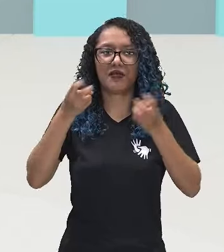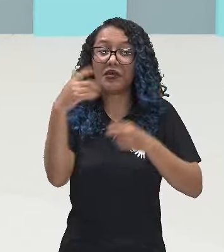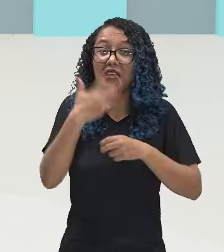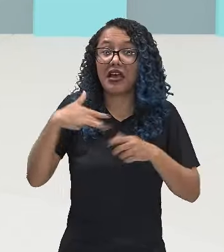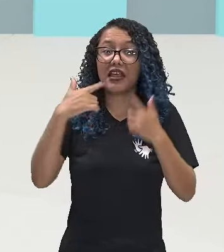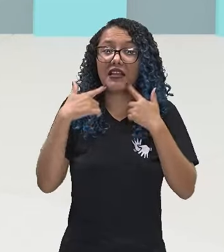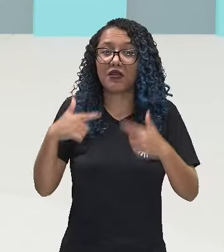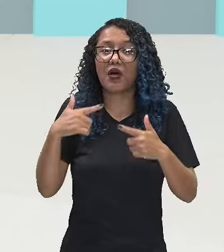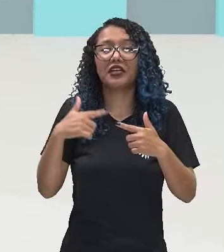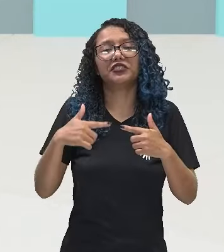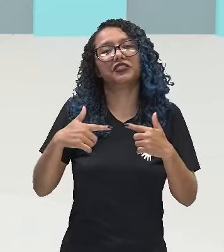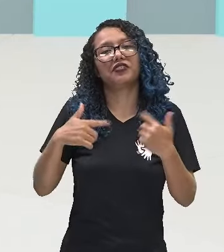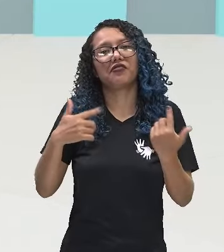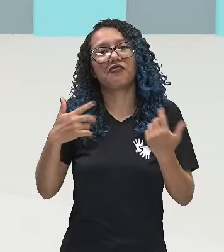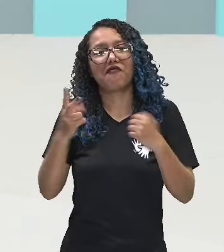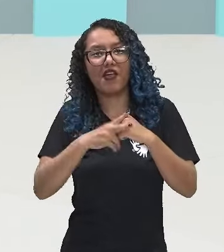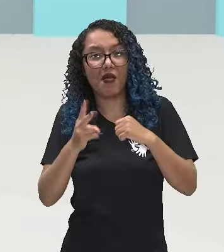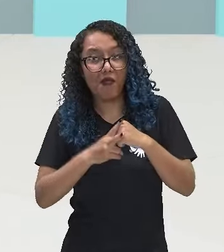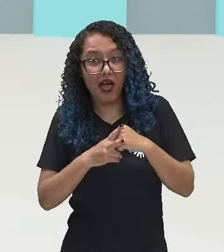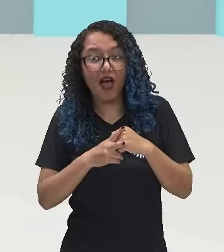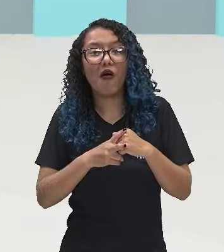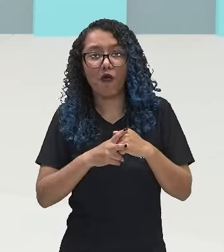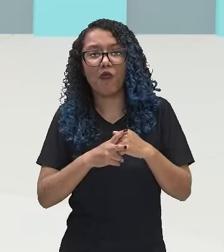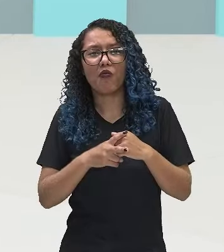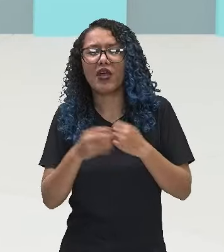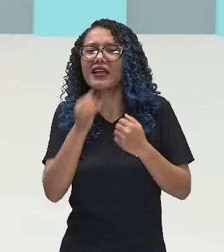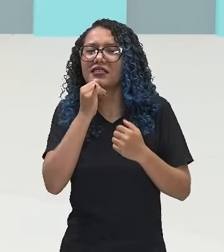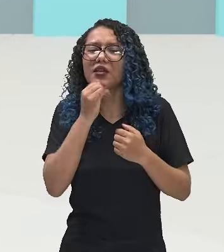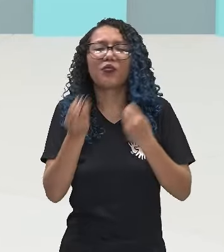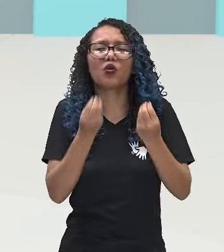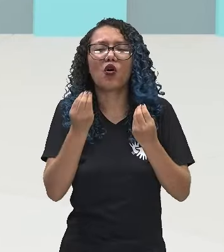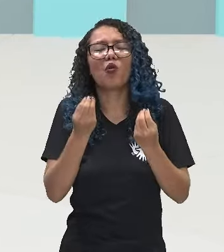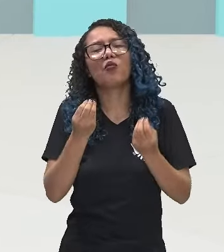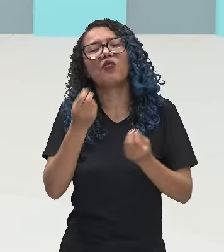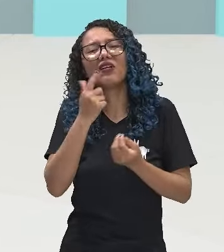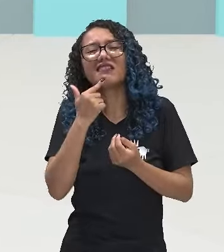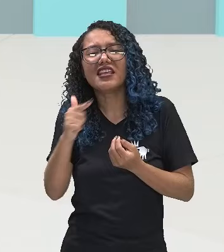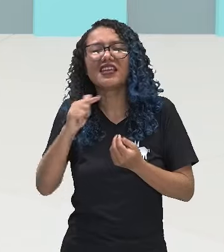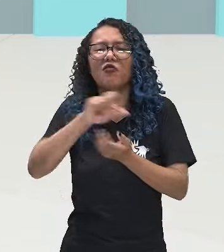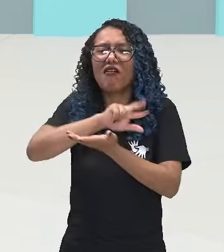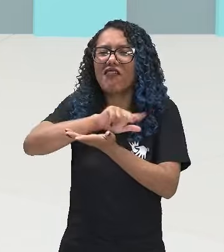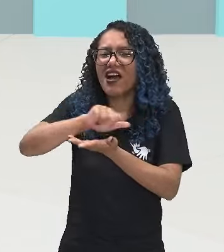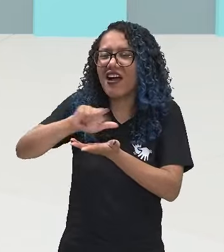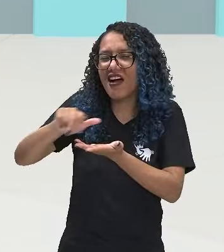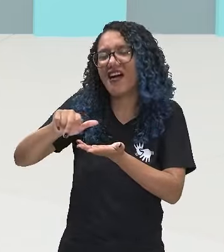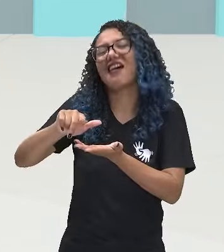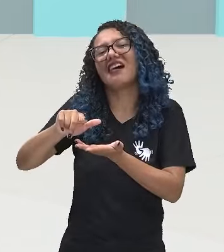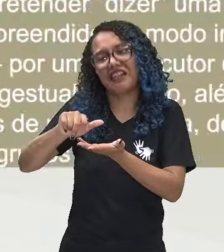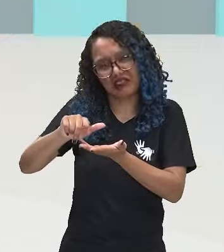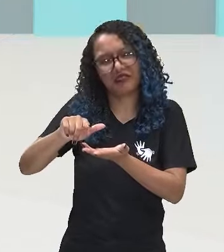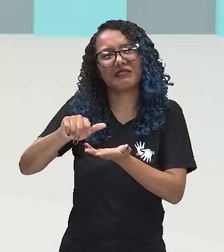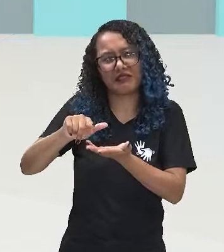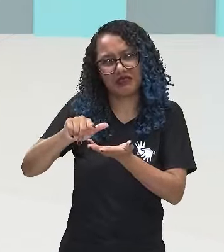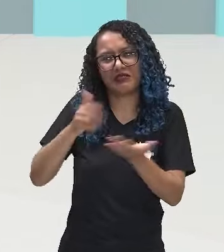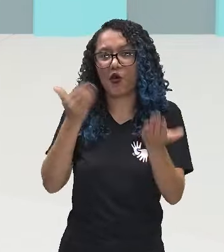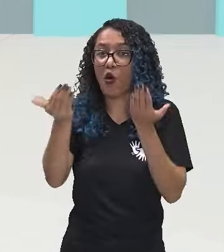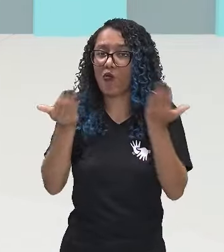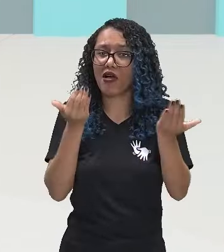corresponderia às línguas particulares e aos muitos dialetos. Então, assim, a gente pode perceber por meio dessas imagens também.